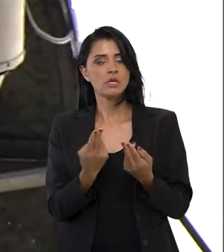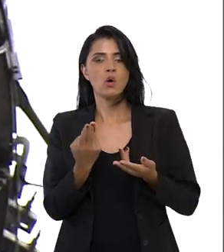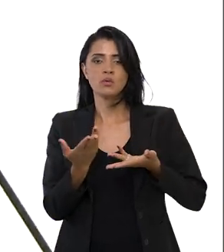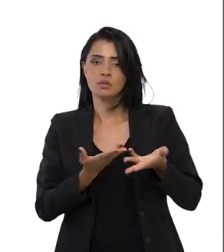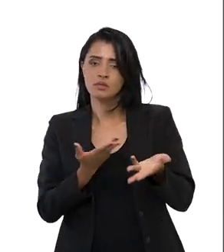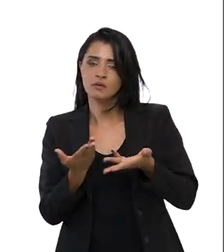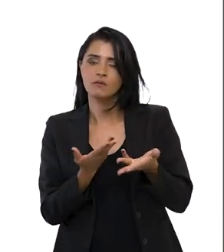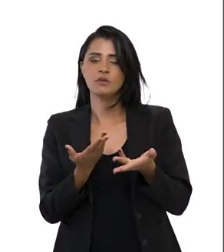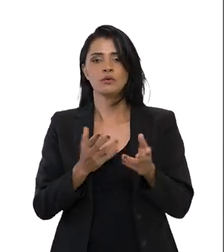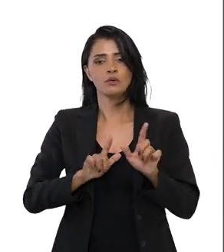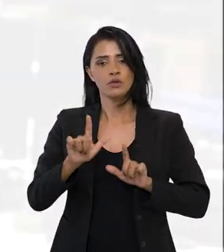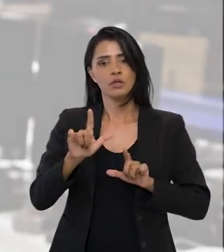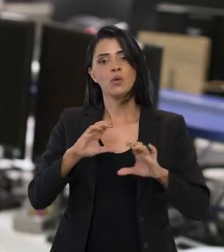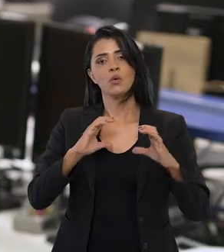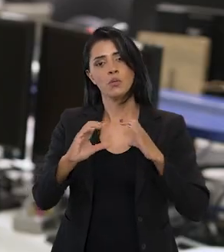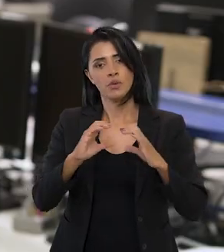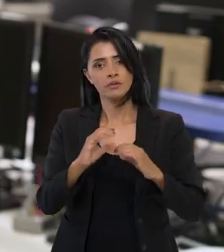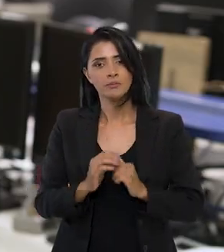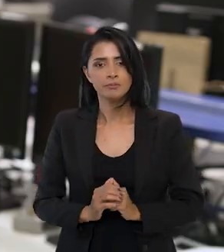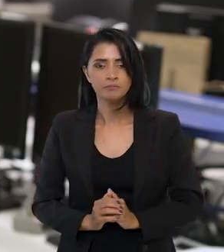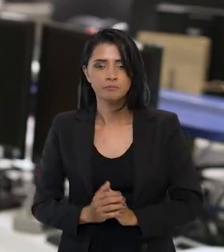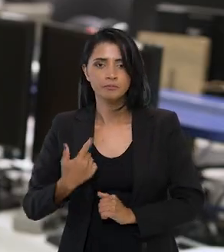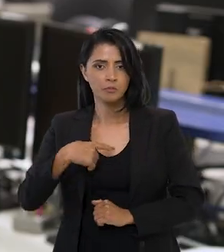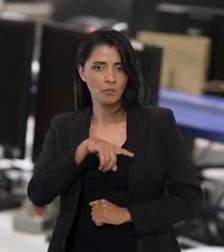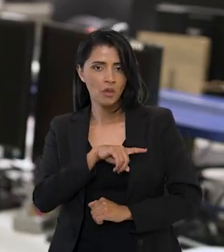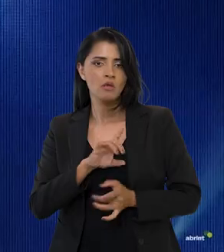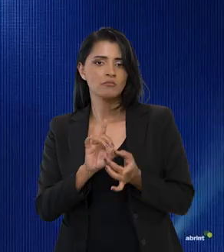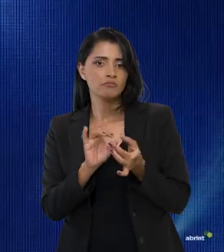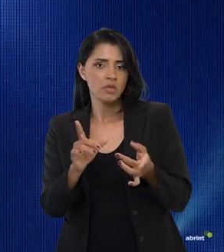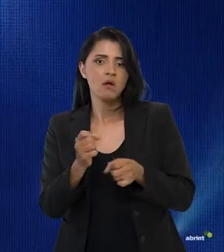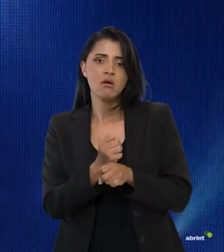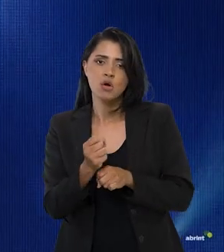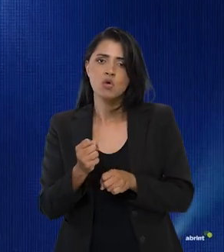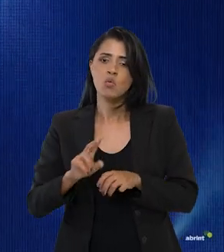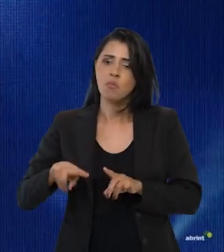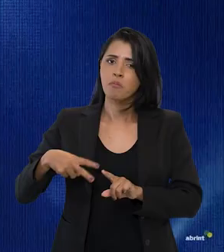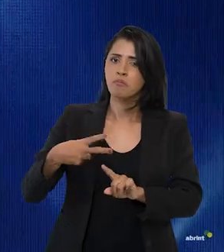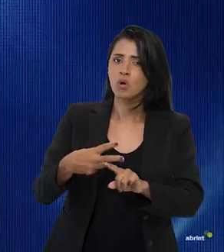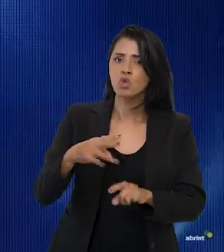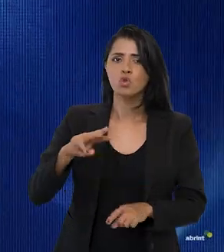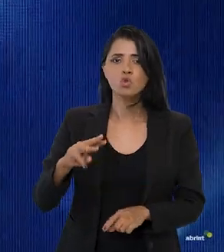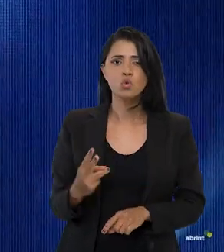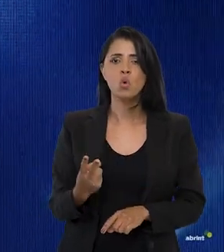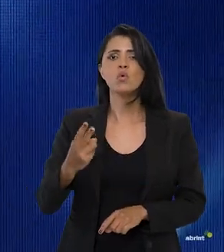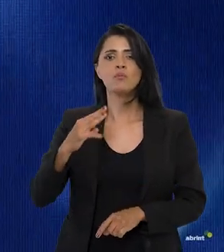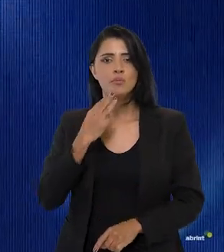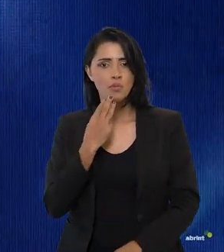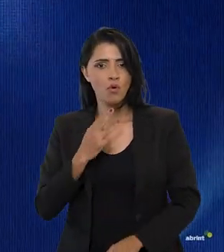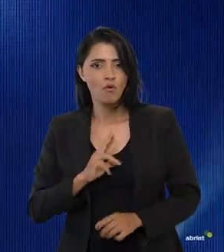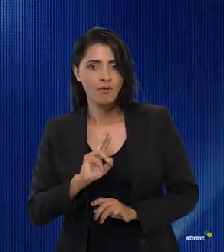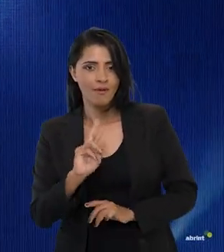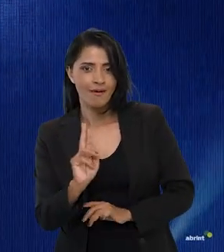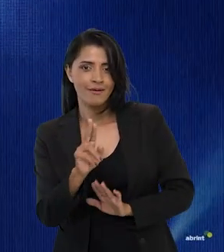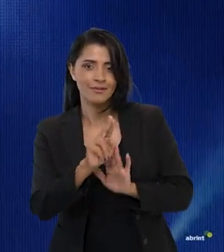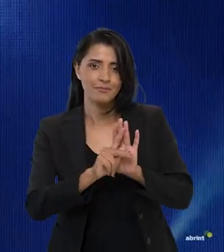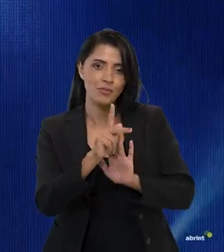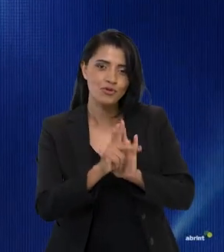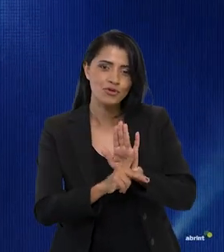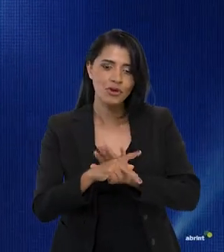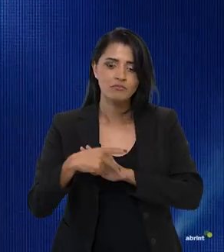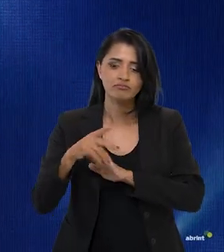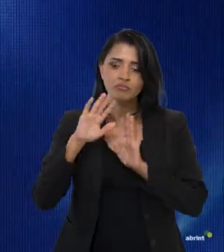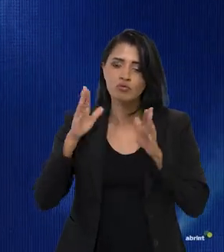Universalização dos Serviços de Telecomunicações. Nós vamos ter disponíveis esse ano mais de 2 bilhões de reais para